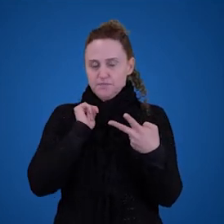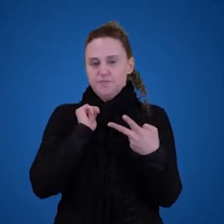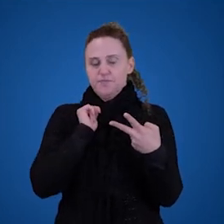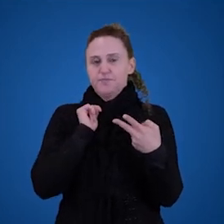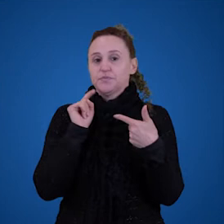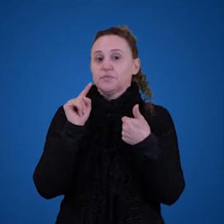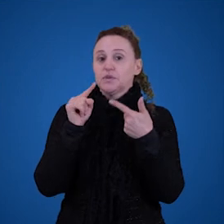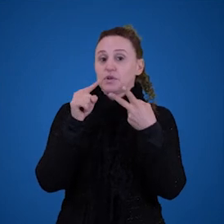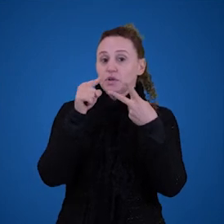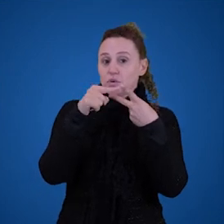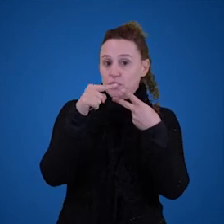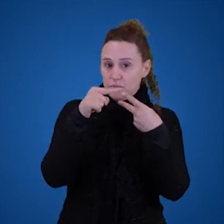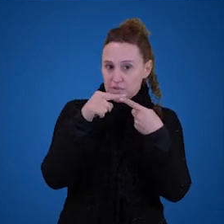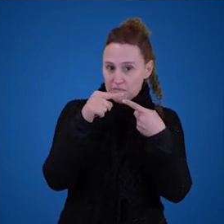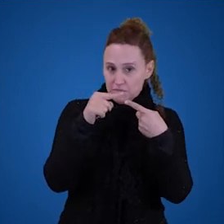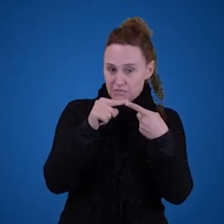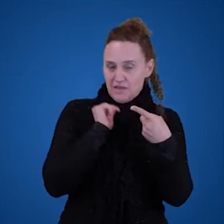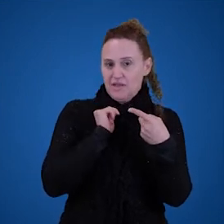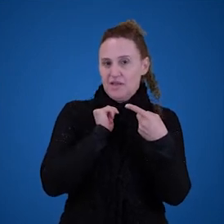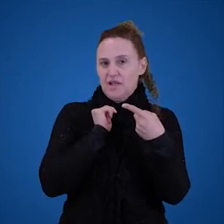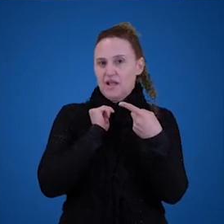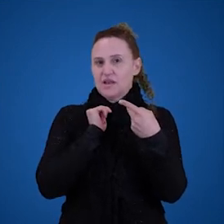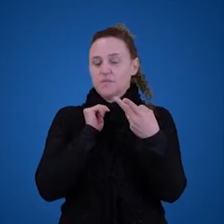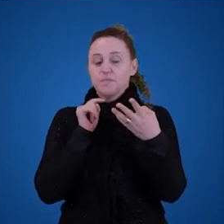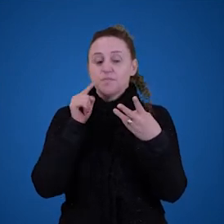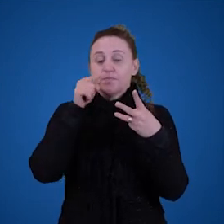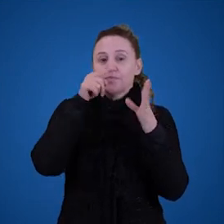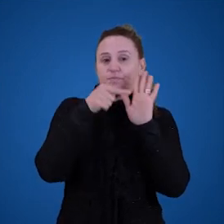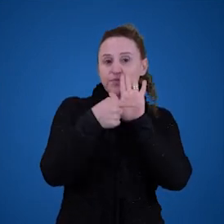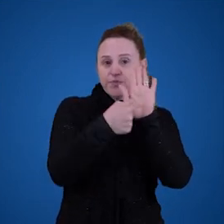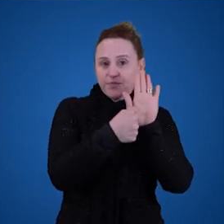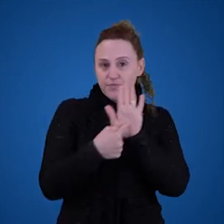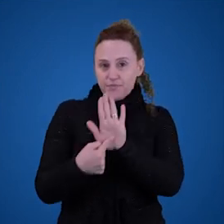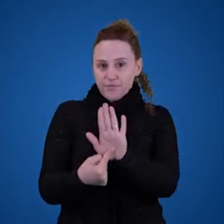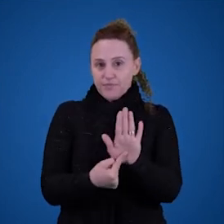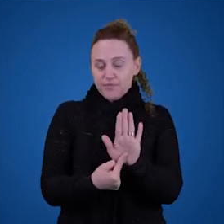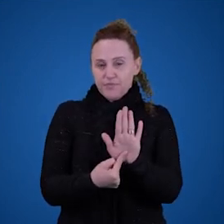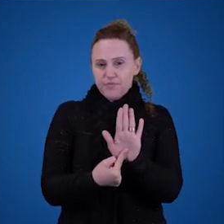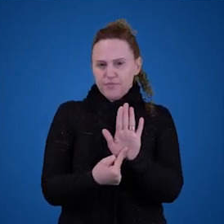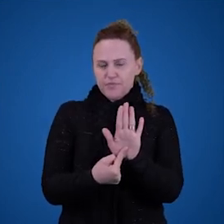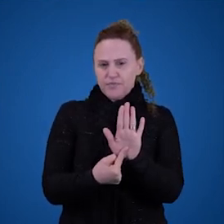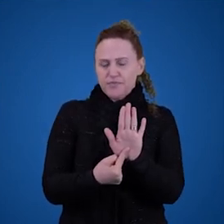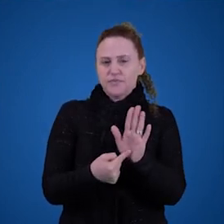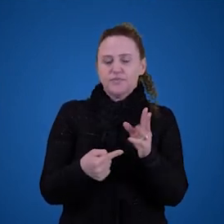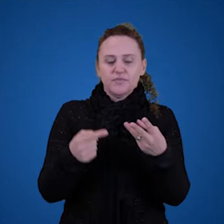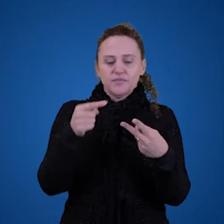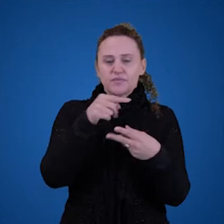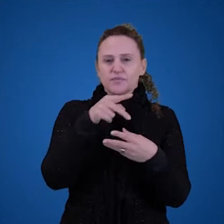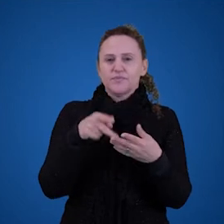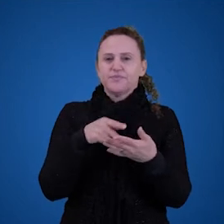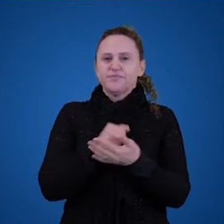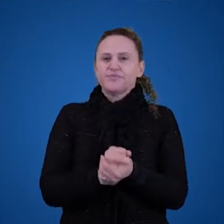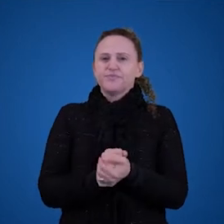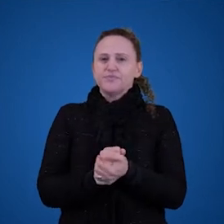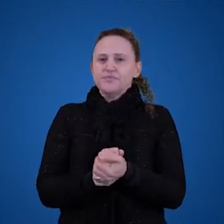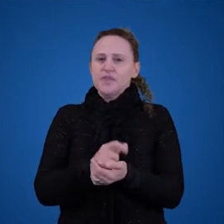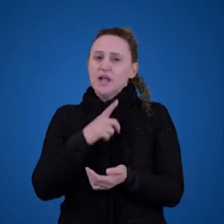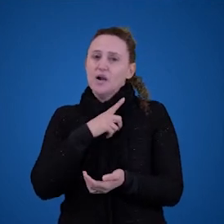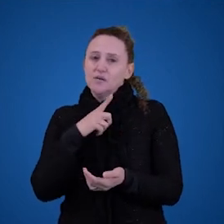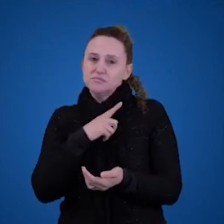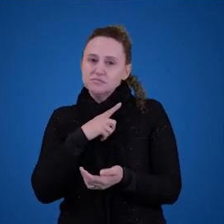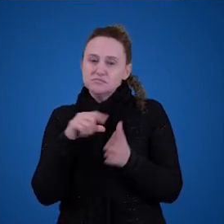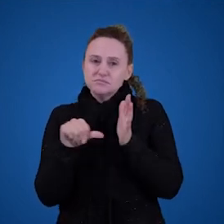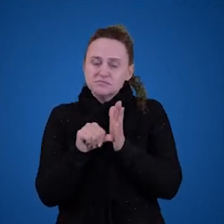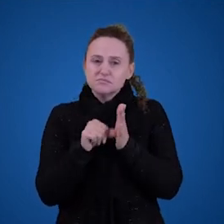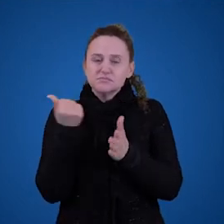O primeiro vai ser a referência aparente de inexistentes, e o segundo, o enigma de Frege. Antes da gente continuar, são parentes. O primeiro